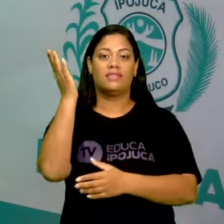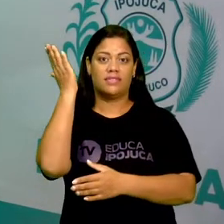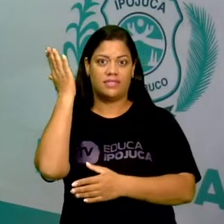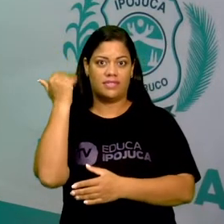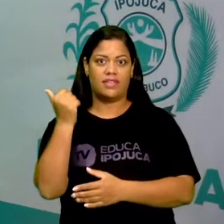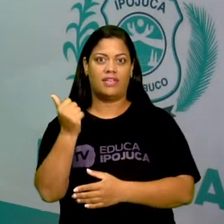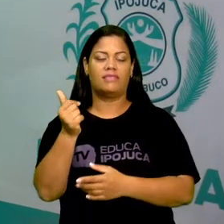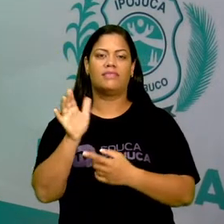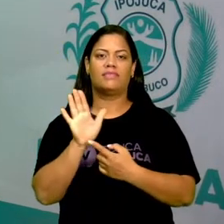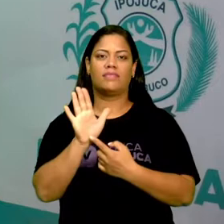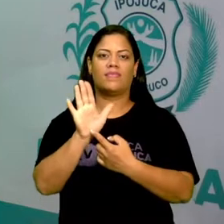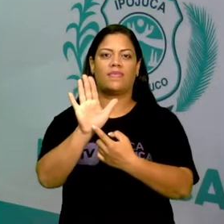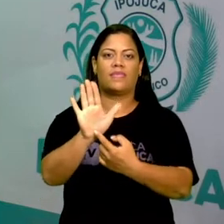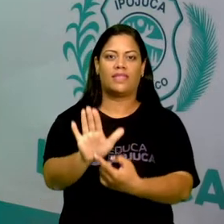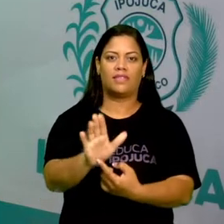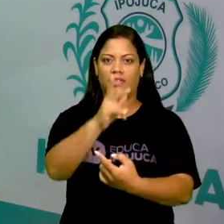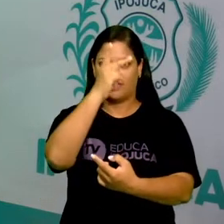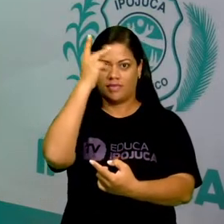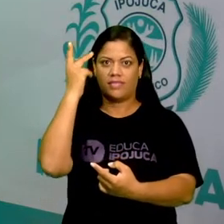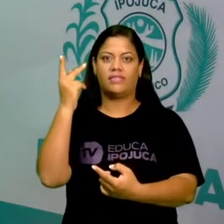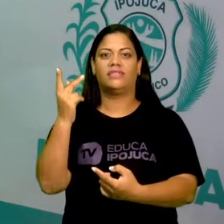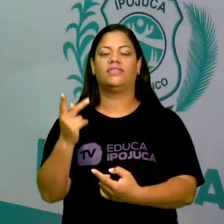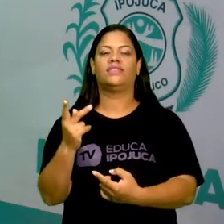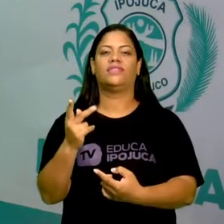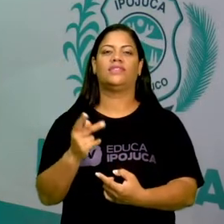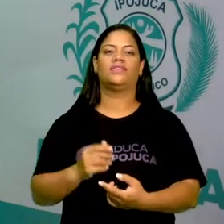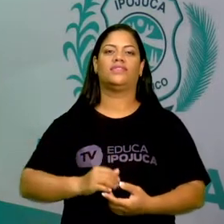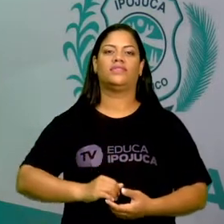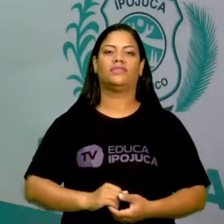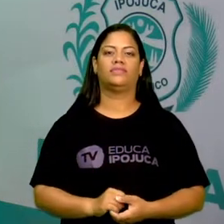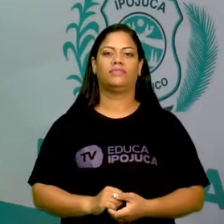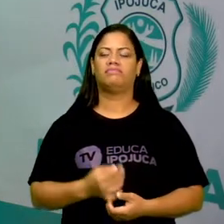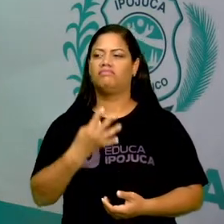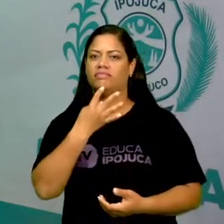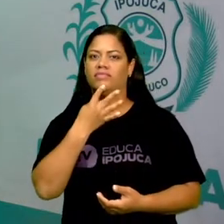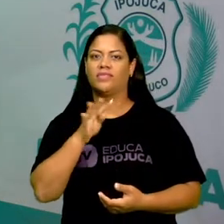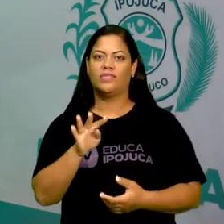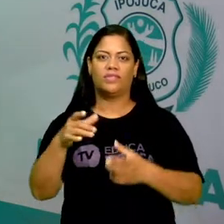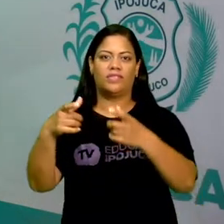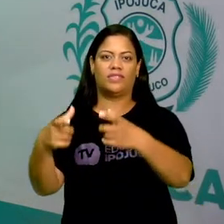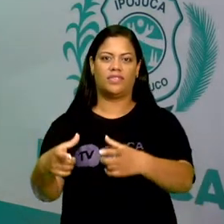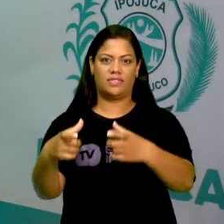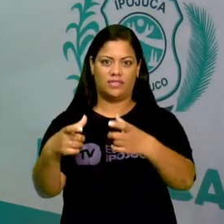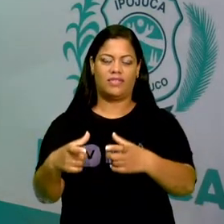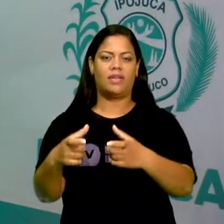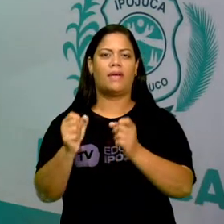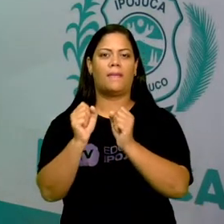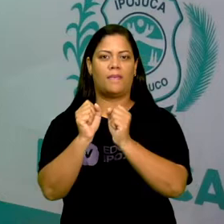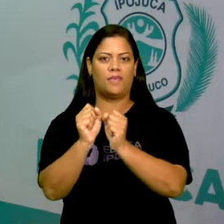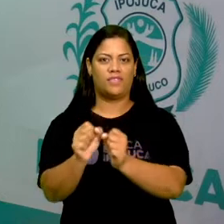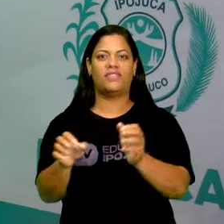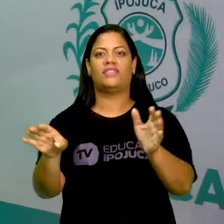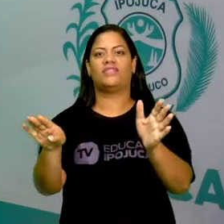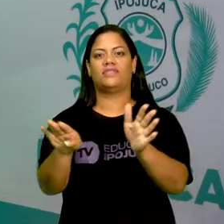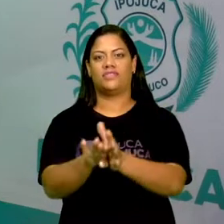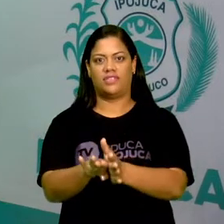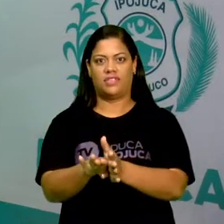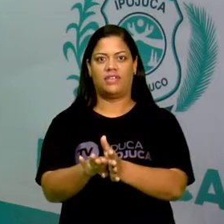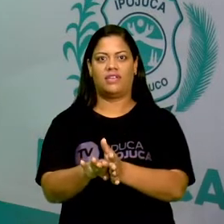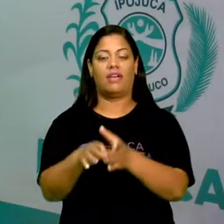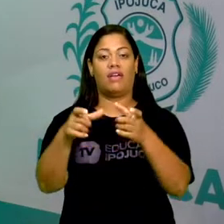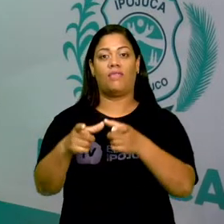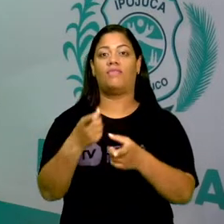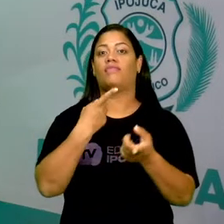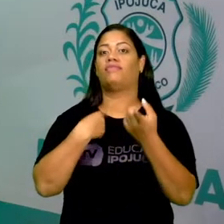indicados para pessoas que não conhecem o ambiente poderem chegar a um